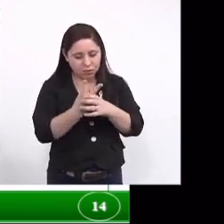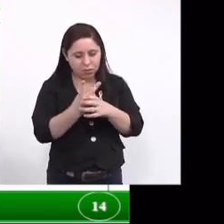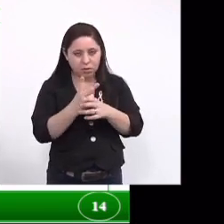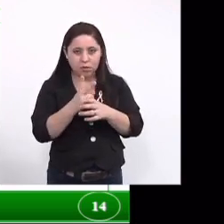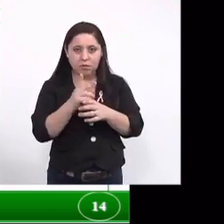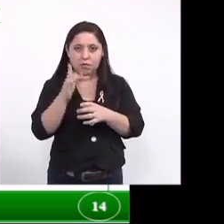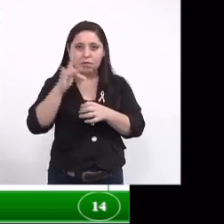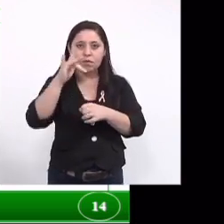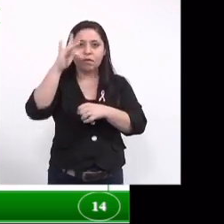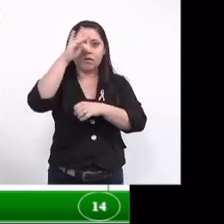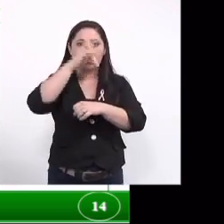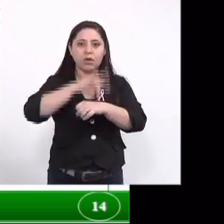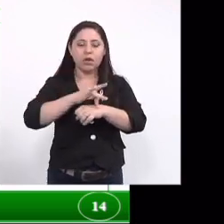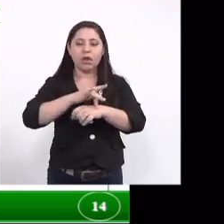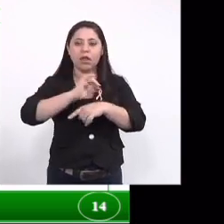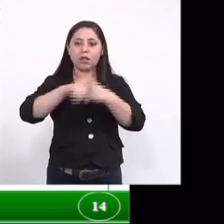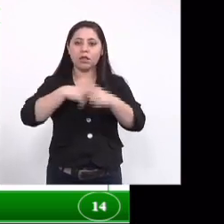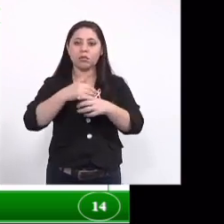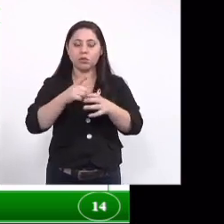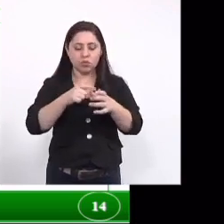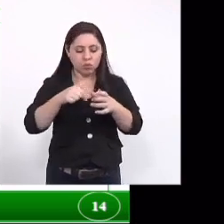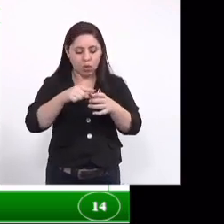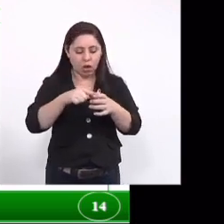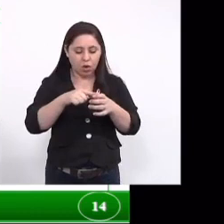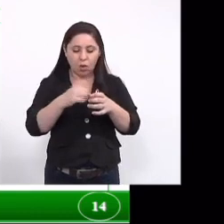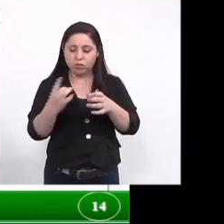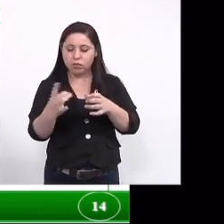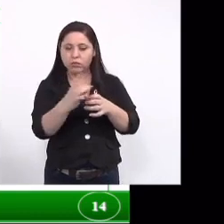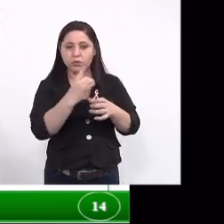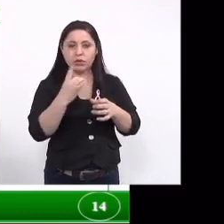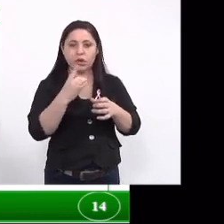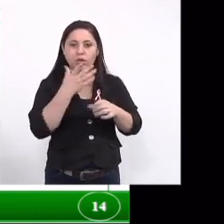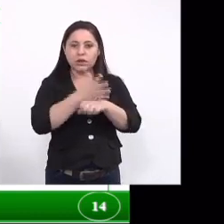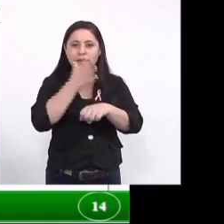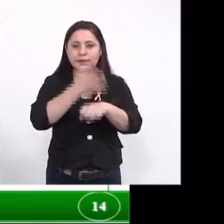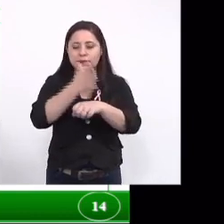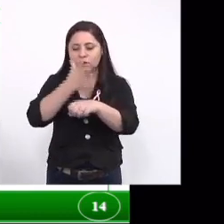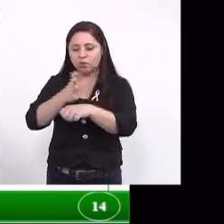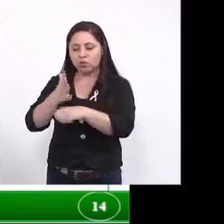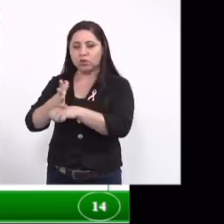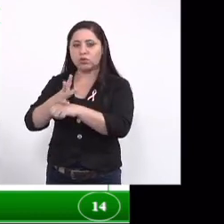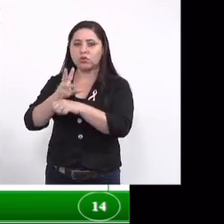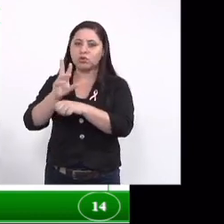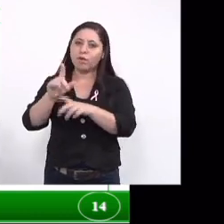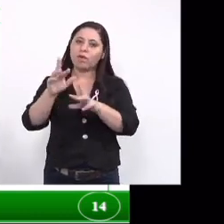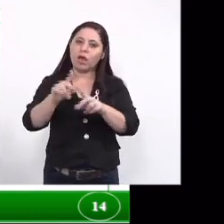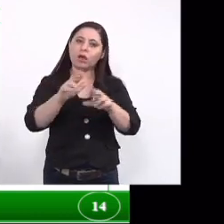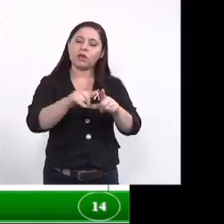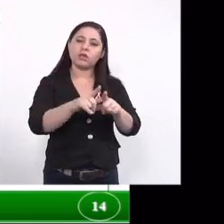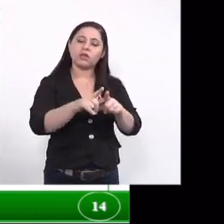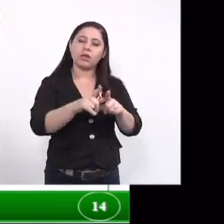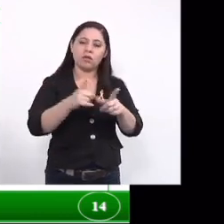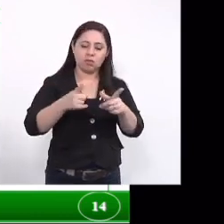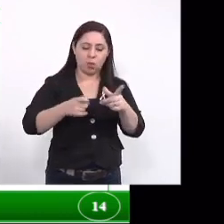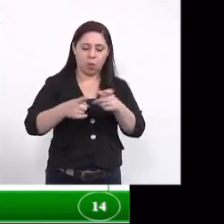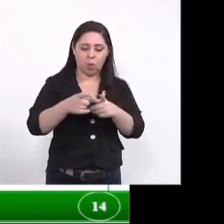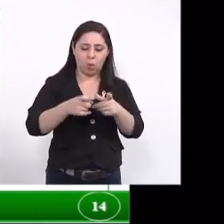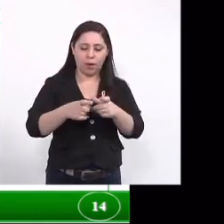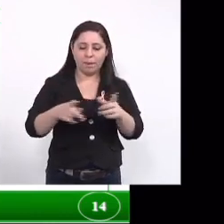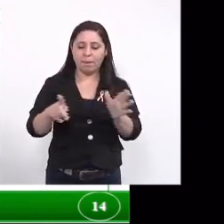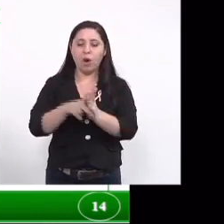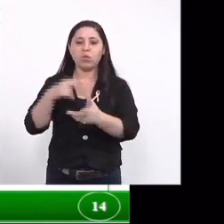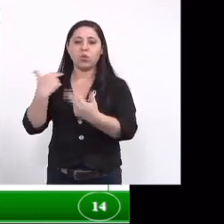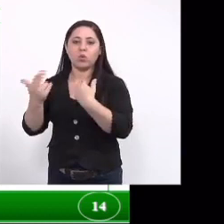instar e os testes são realizados naqueles copos individualizados nós testamos várias concentrações tanto para as larvas Rockefeller como para as larvas